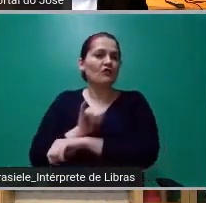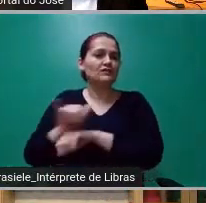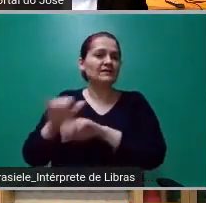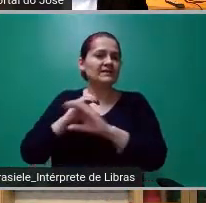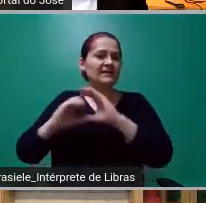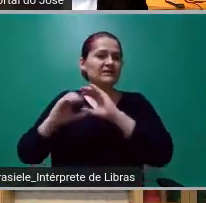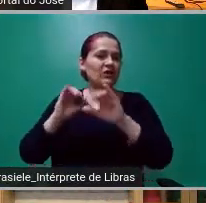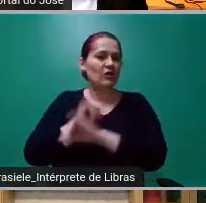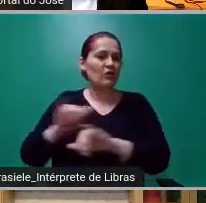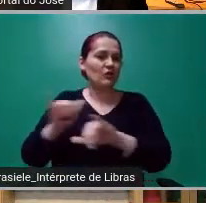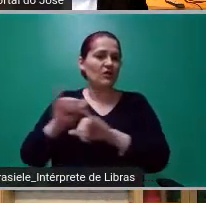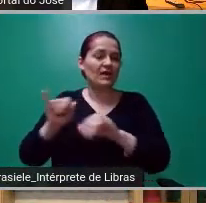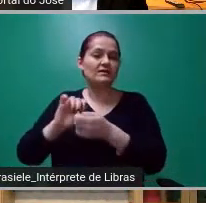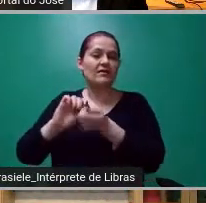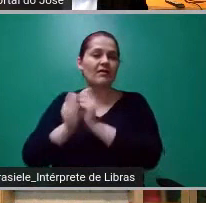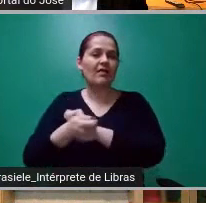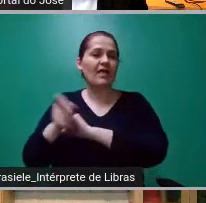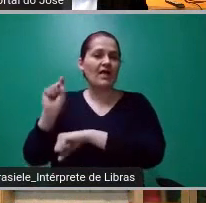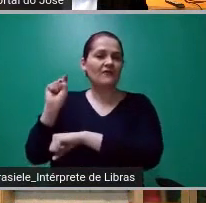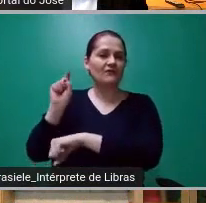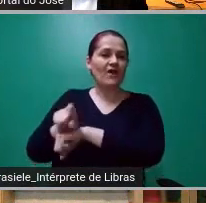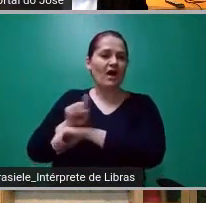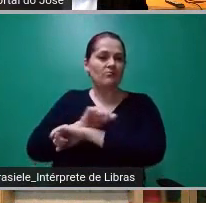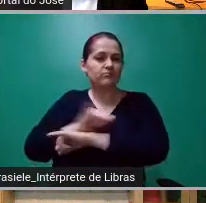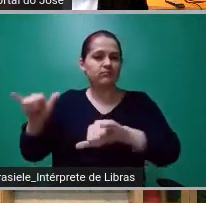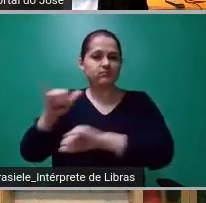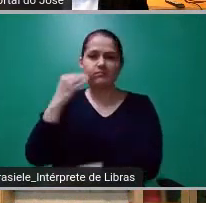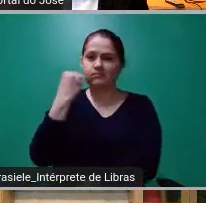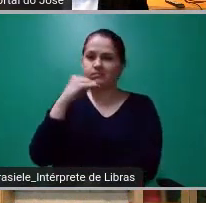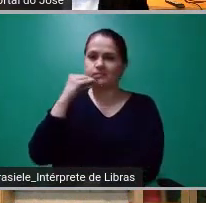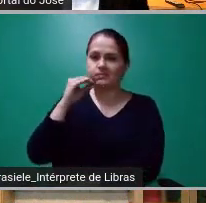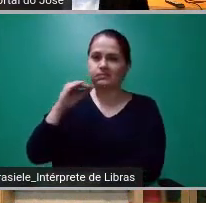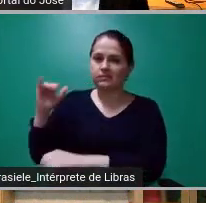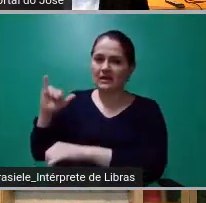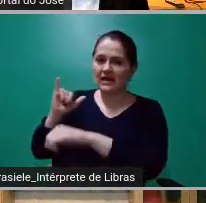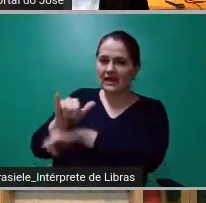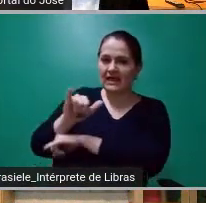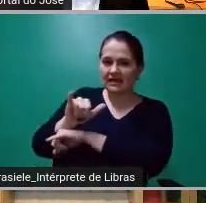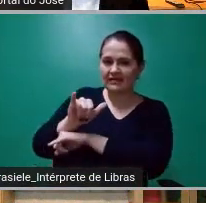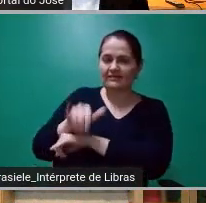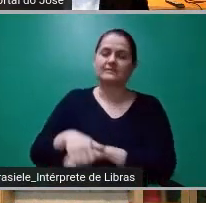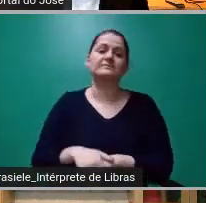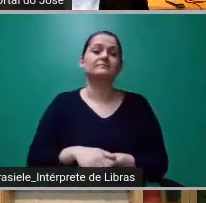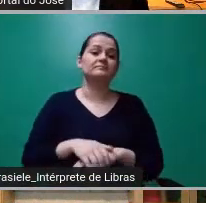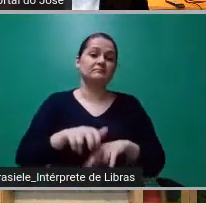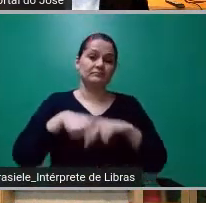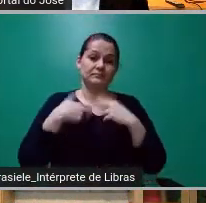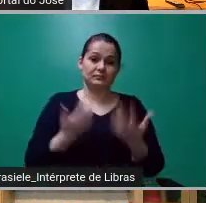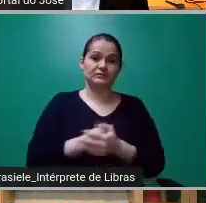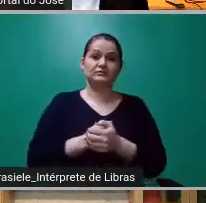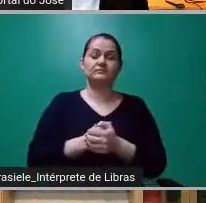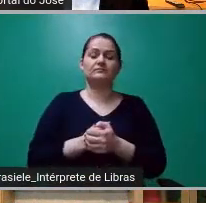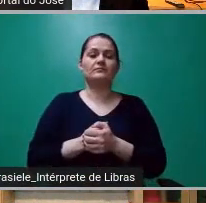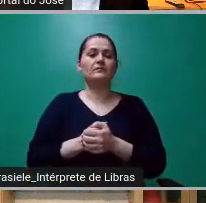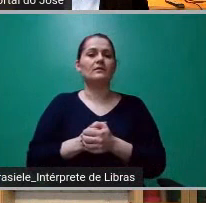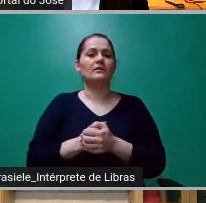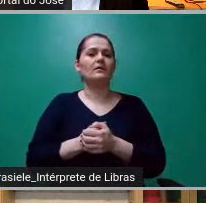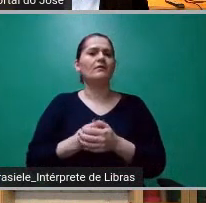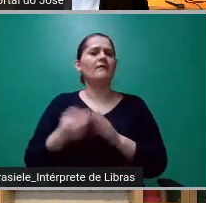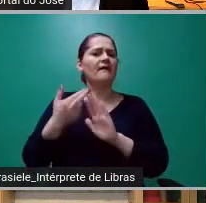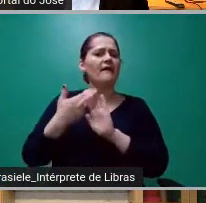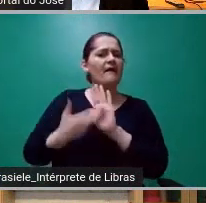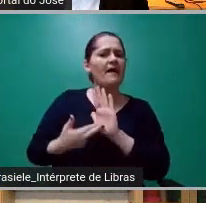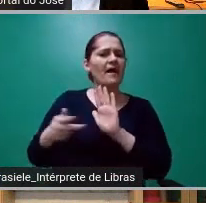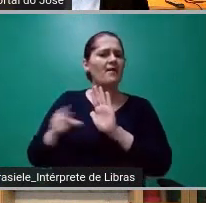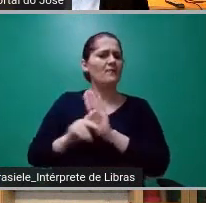de uma perspectiva fascista que a gente julgava superada. E aí, os nossos valores, inclusive os valores fundadores, vieram abaixo, parece que o iluminismo